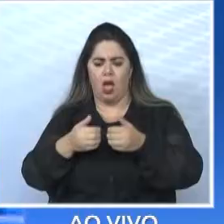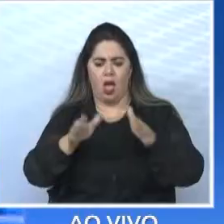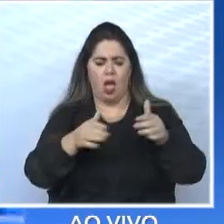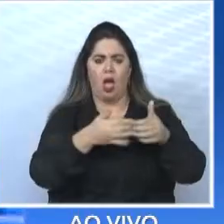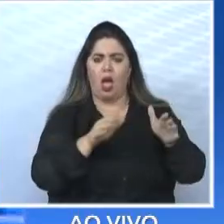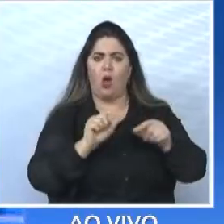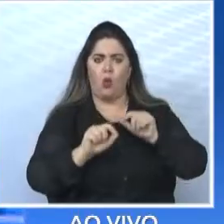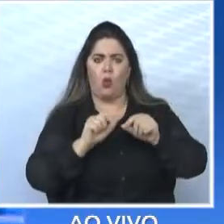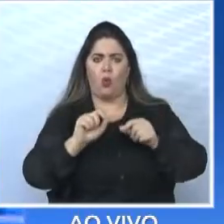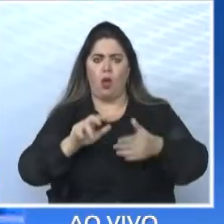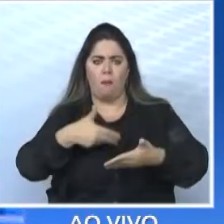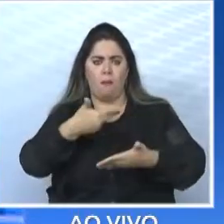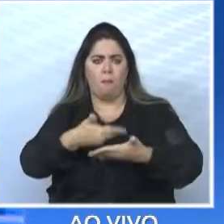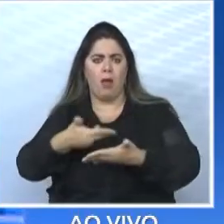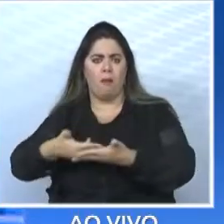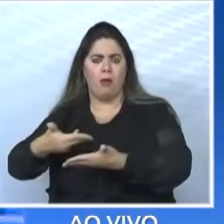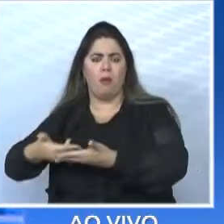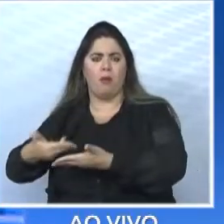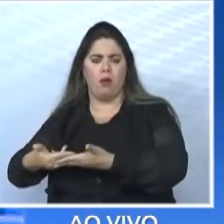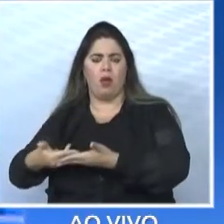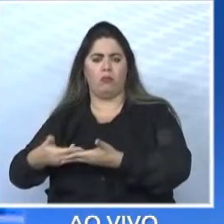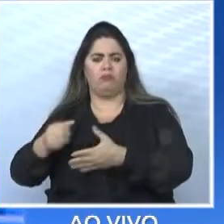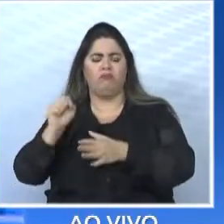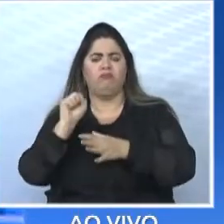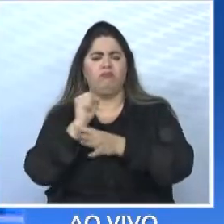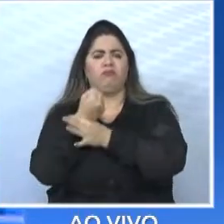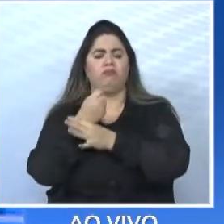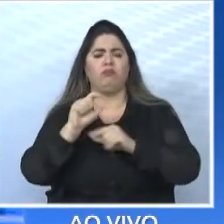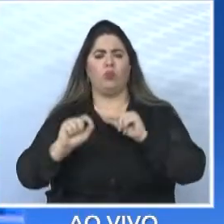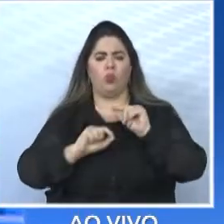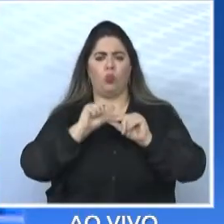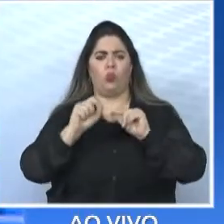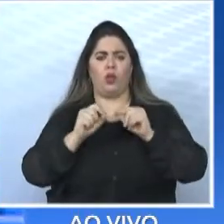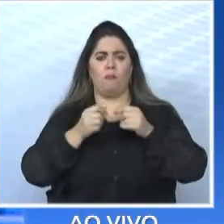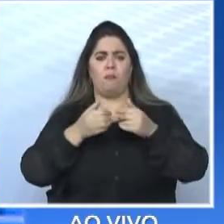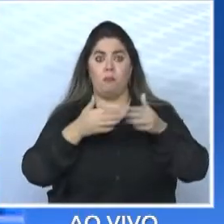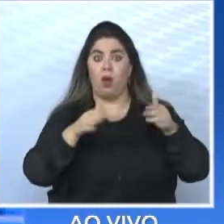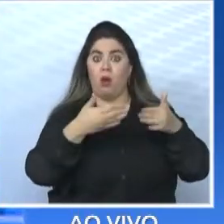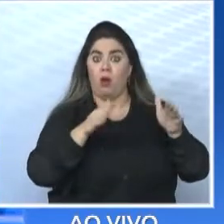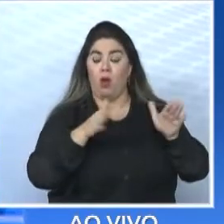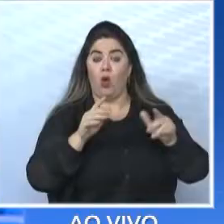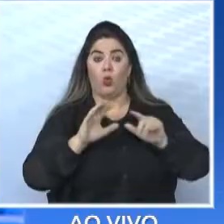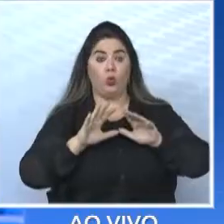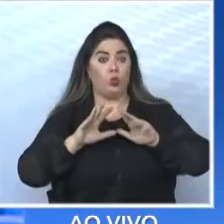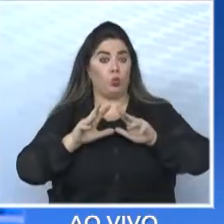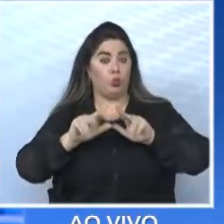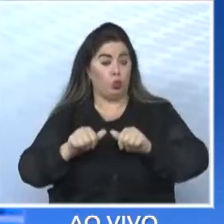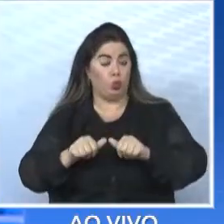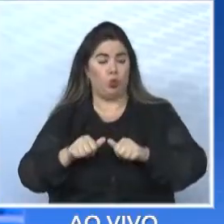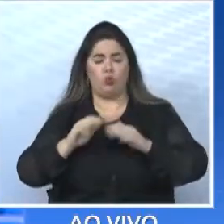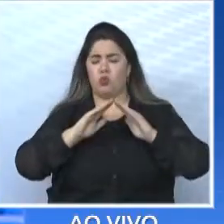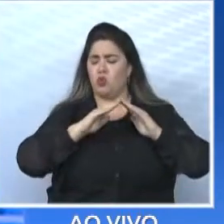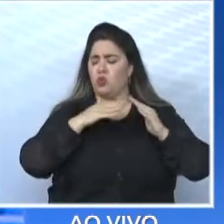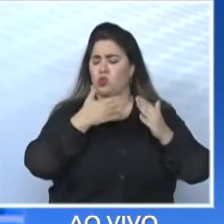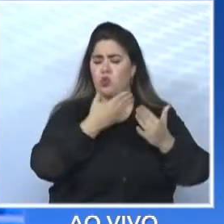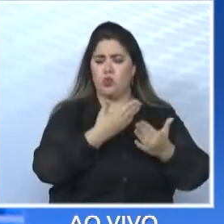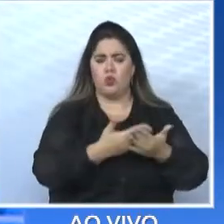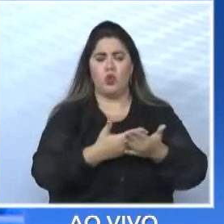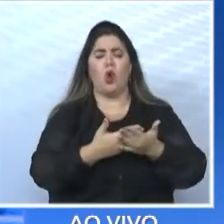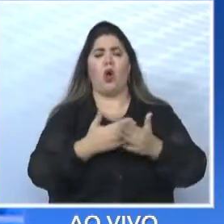Só assim nós vamos garantir a abertura de todos os serviços de escolas, de igrejas, que é